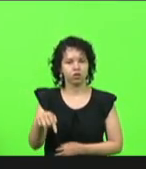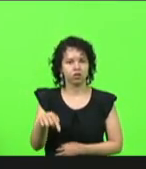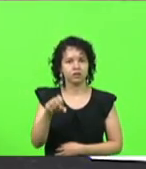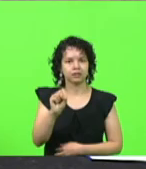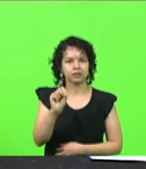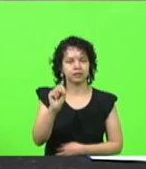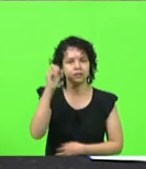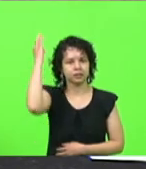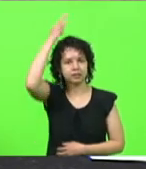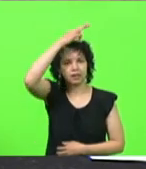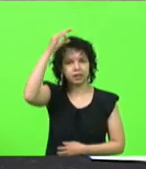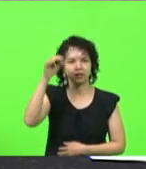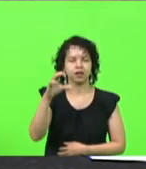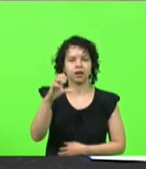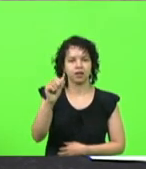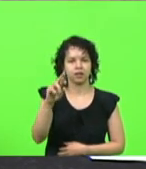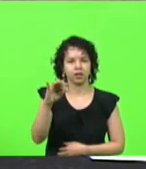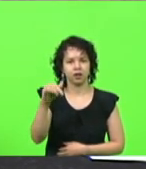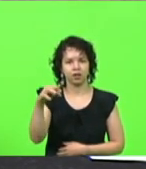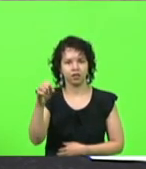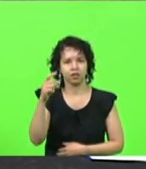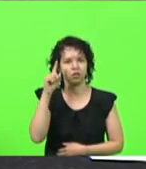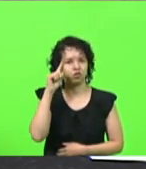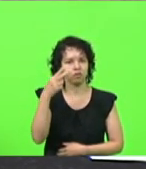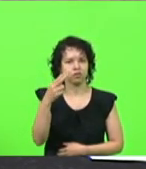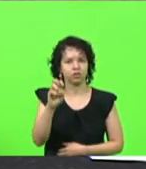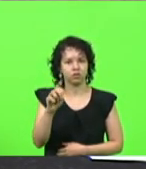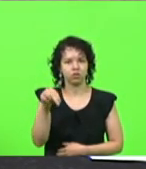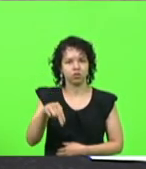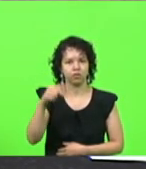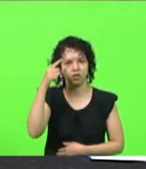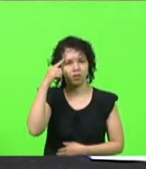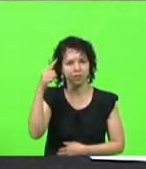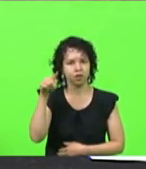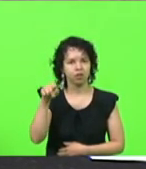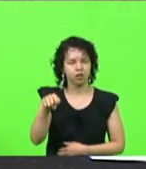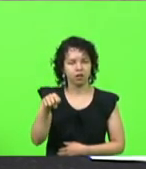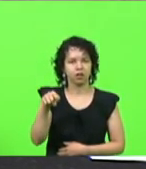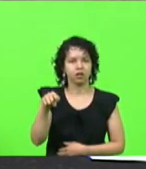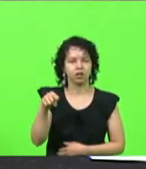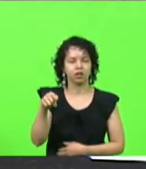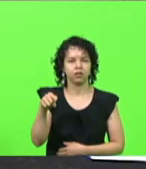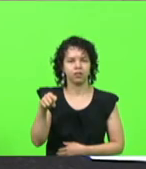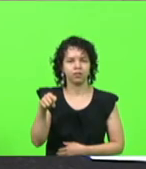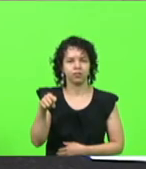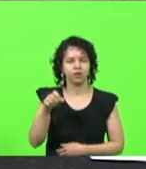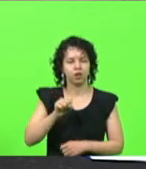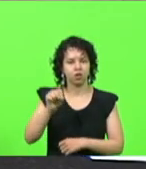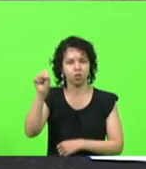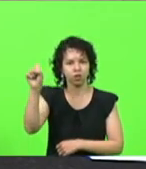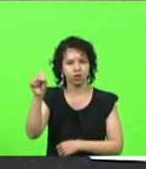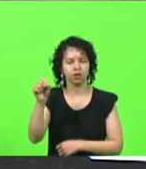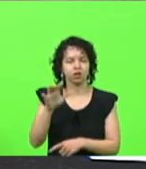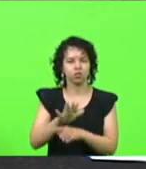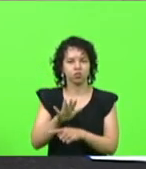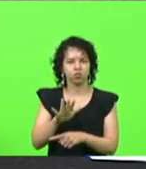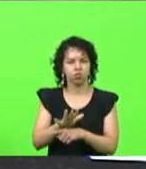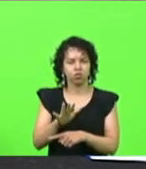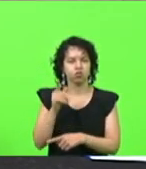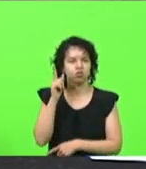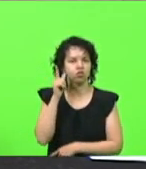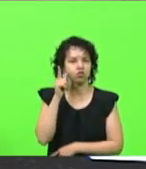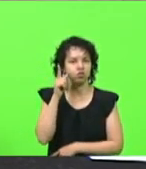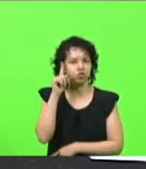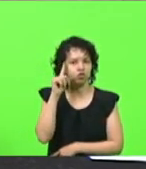de novembro. Lembrando que Santa Catarina foi a heroína que, dia 25 de novembro do ano